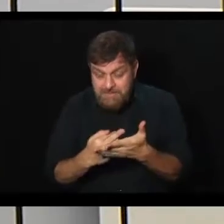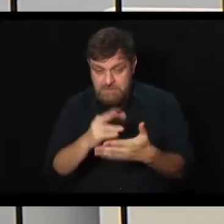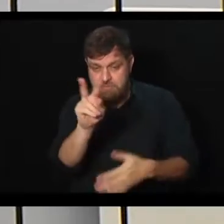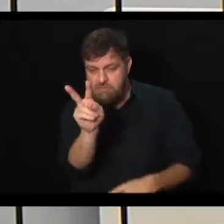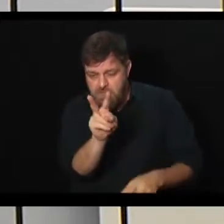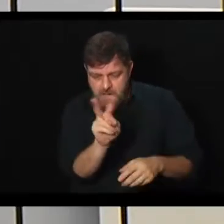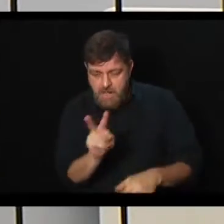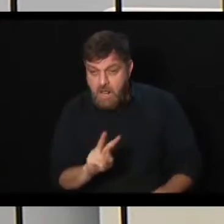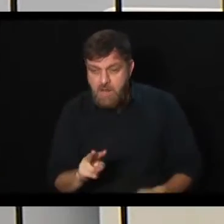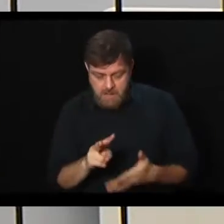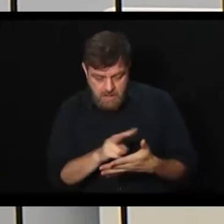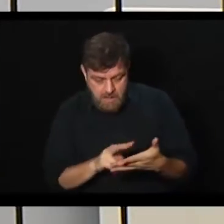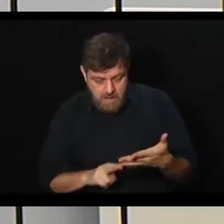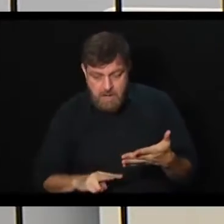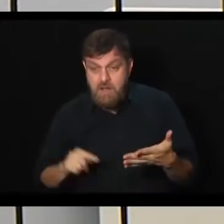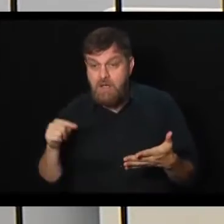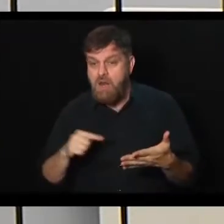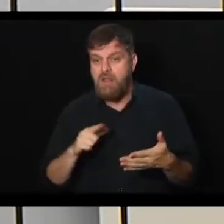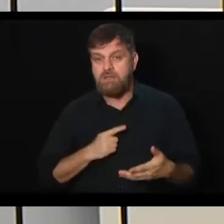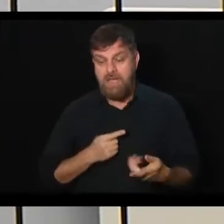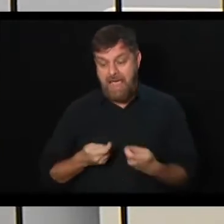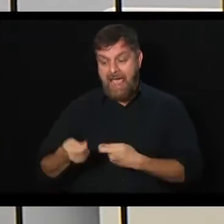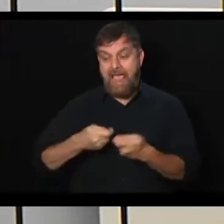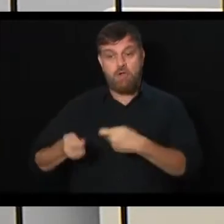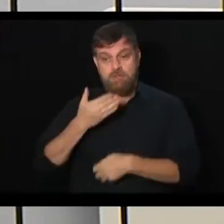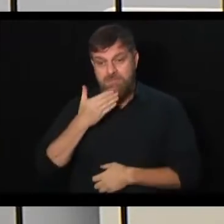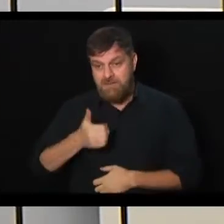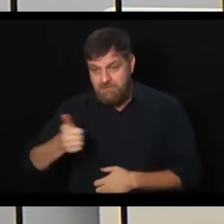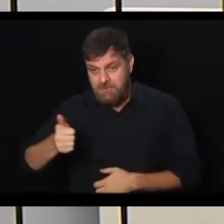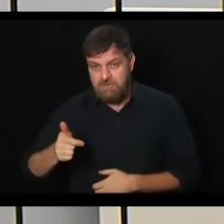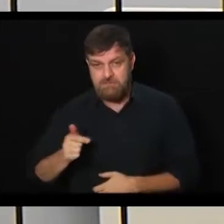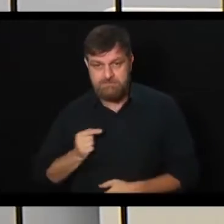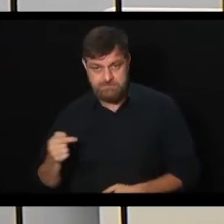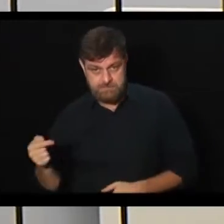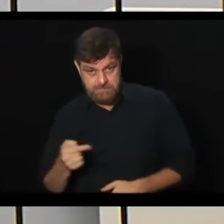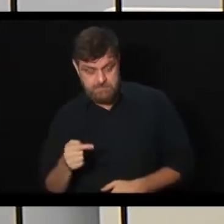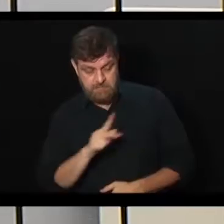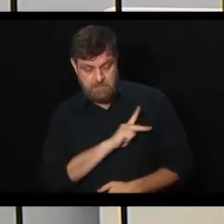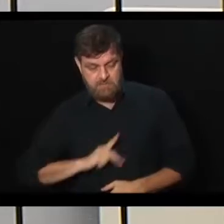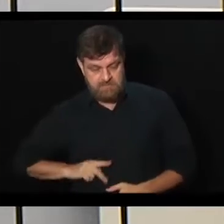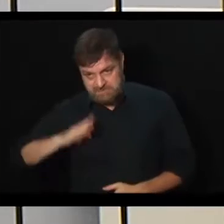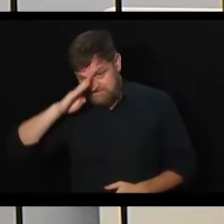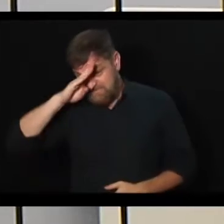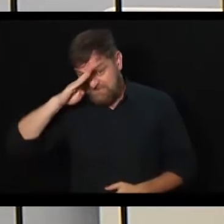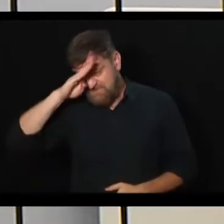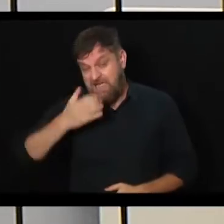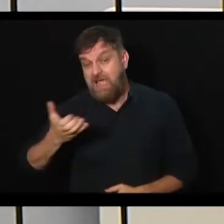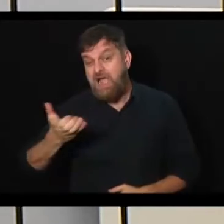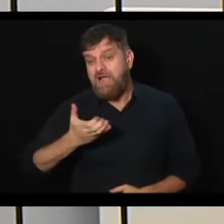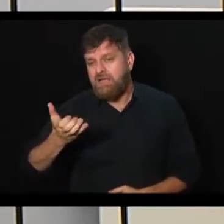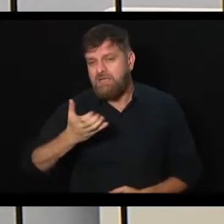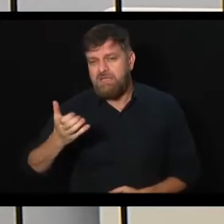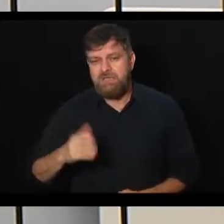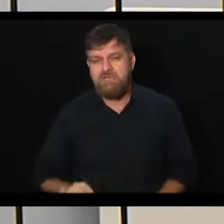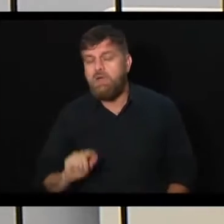governo apresenta a expectativa de economia. Do um trilhão que o governo diz que queria, no começo,